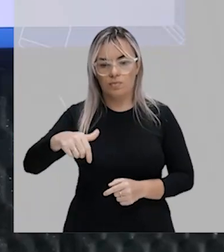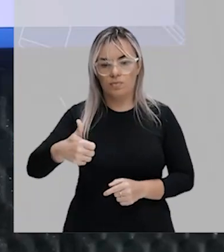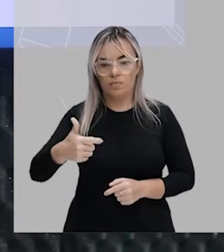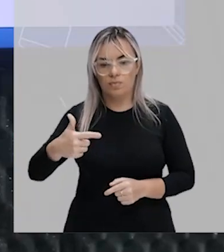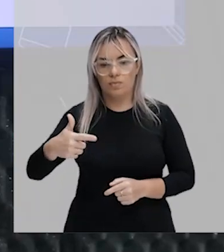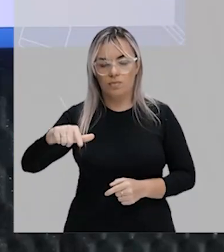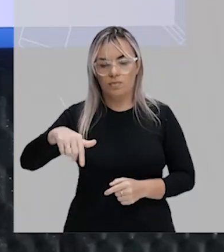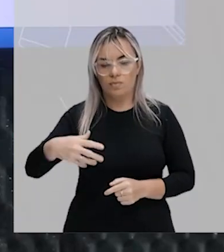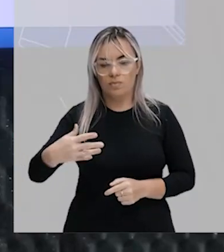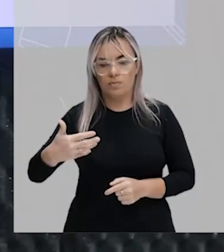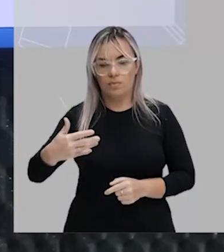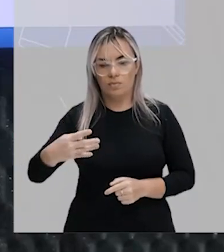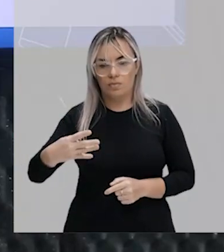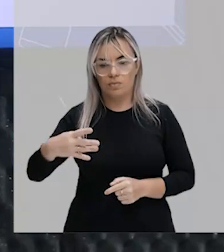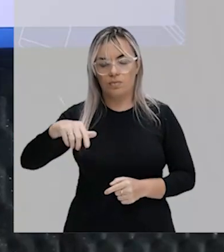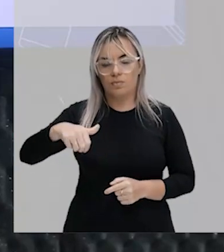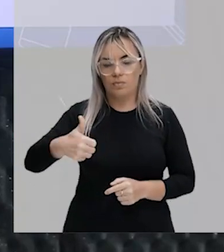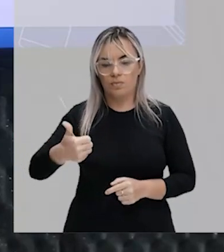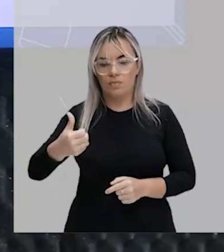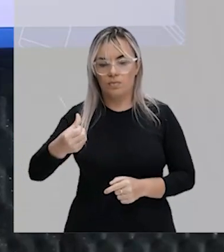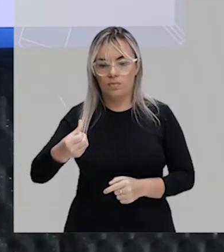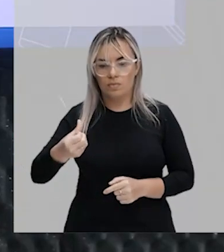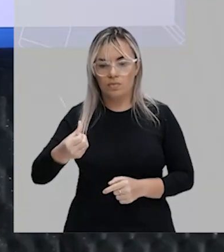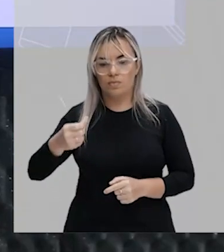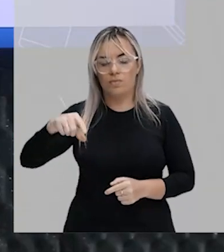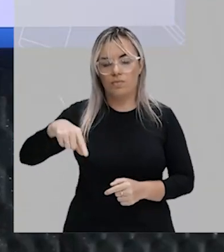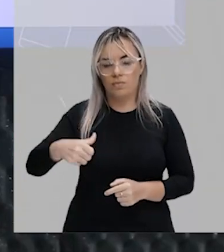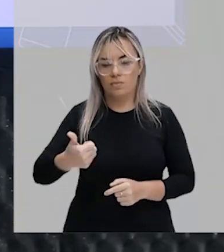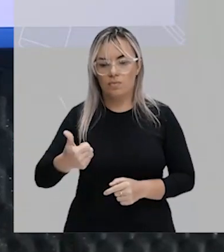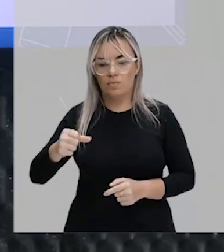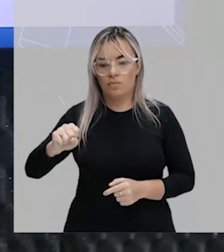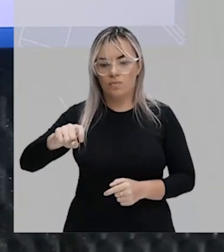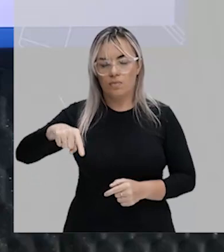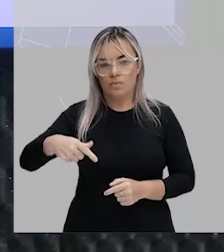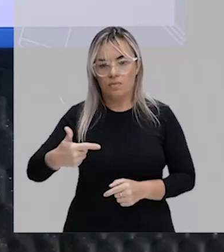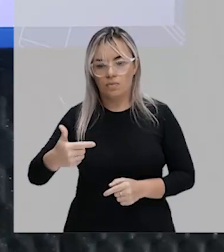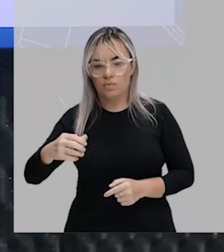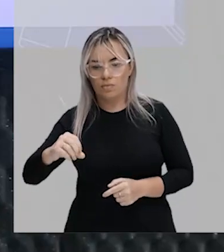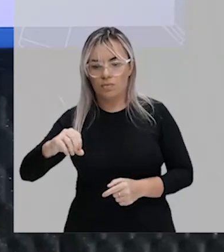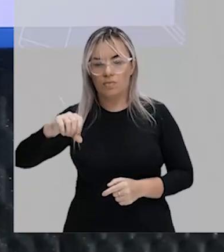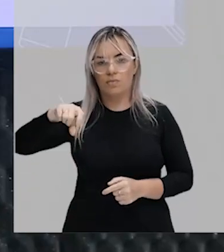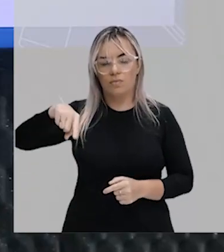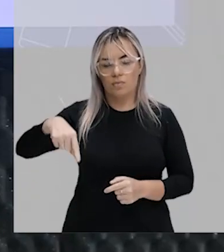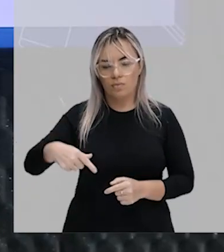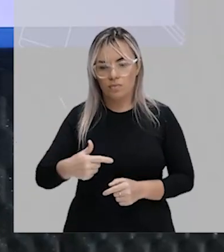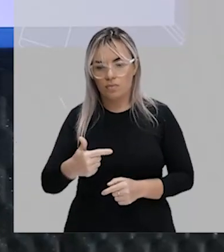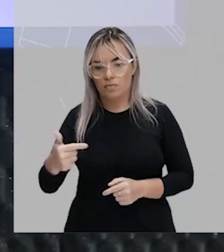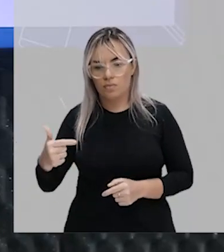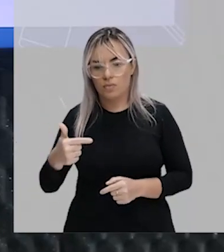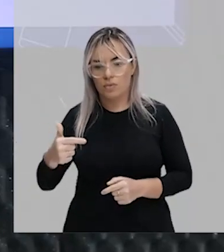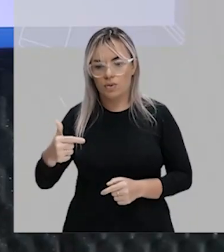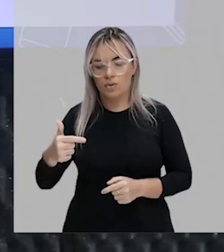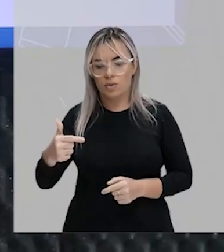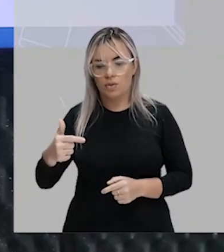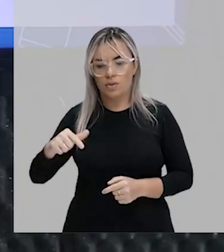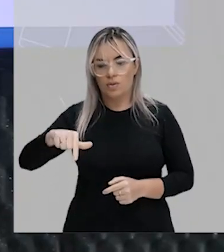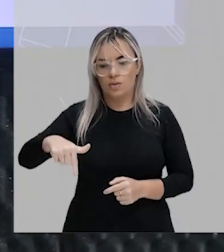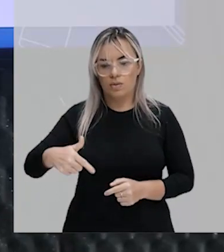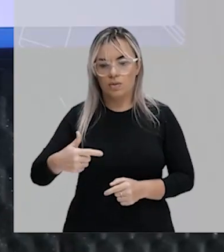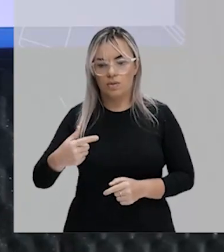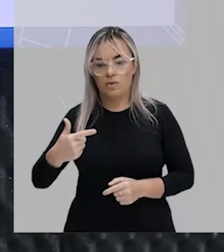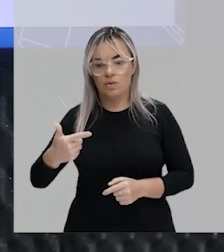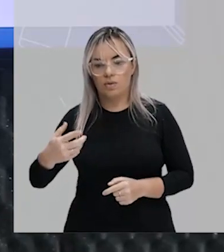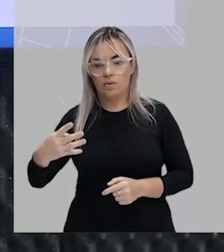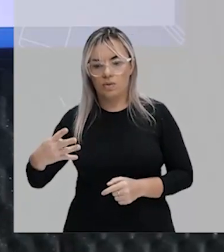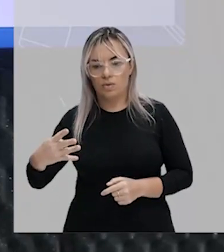10, 12, 14, 16, 18, 20. Renata, que hora que tu para? Eu paro lá no menores que 40,